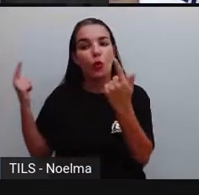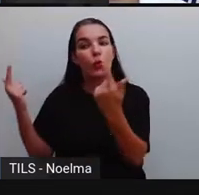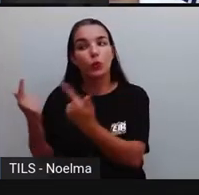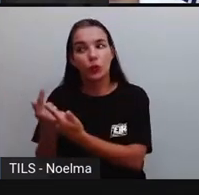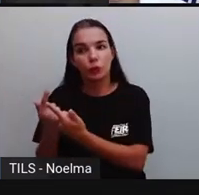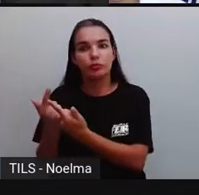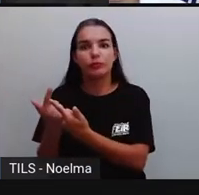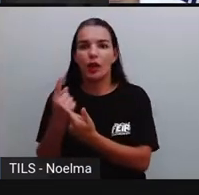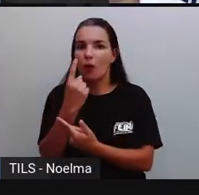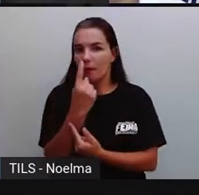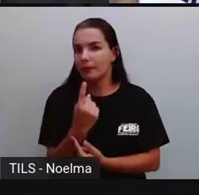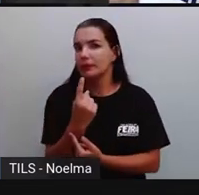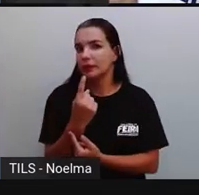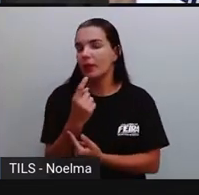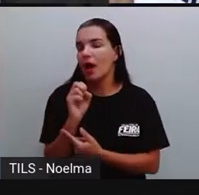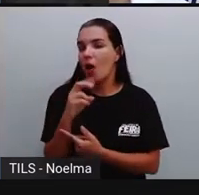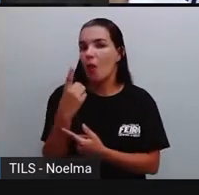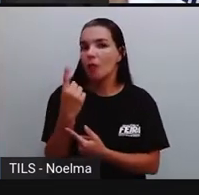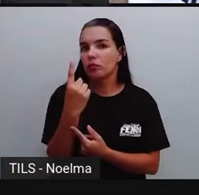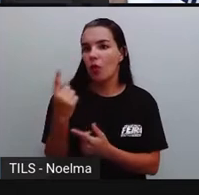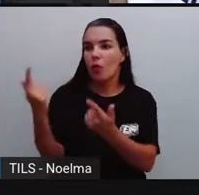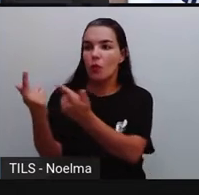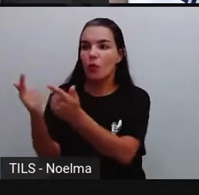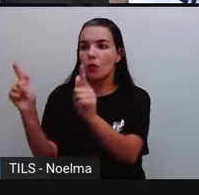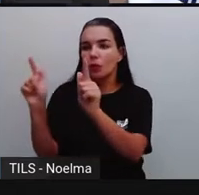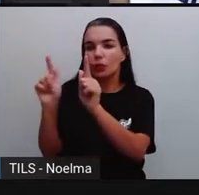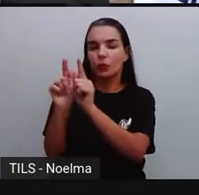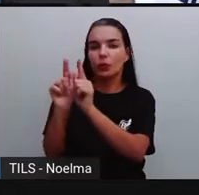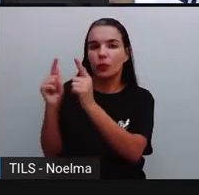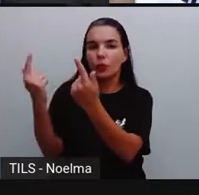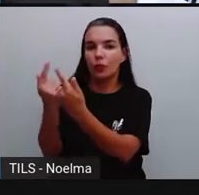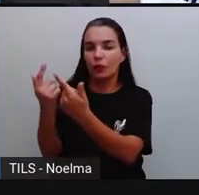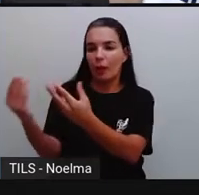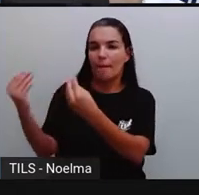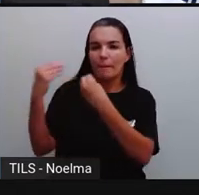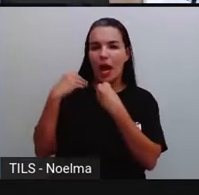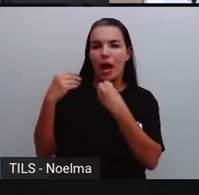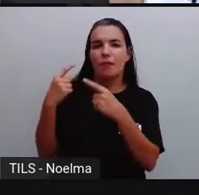contra um grupo ou contra outra pessoa, tá bom?